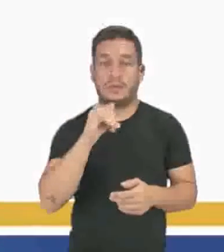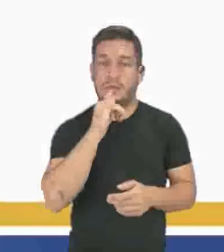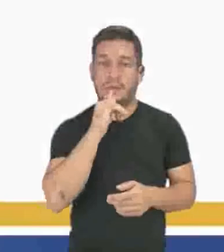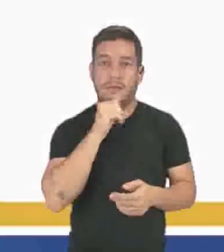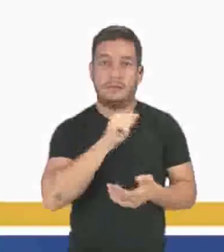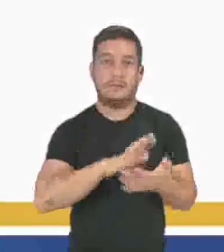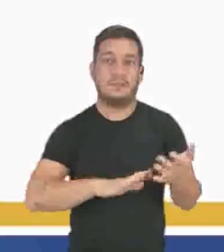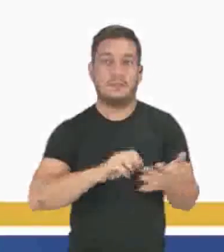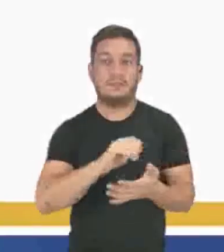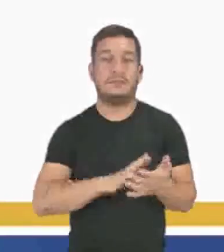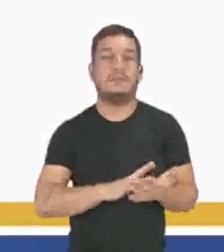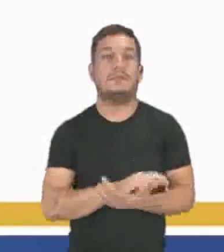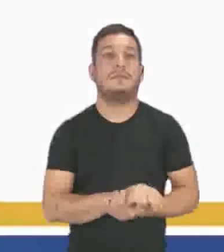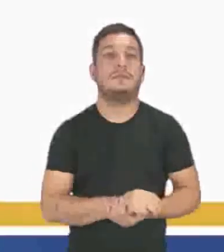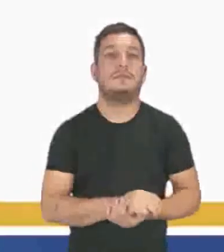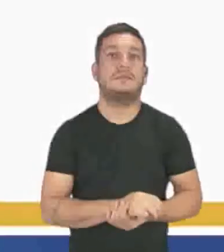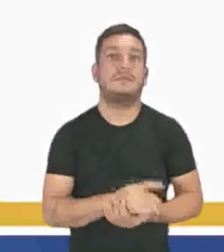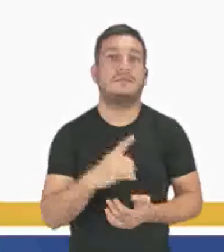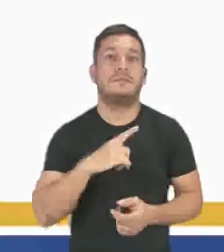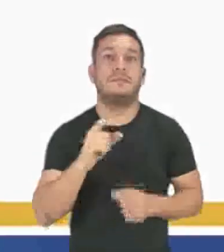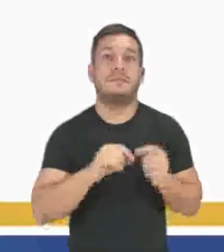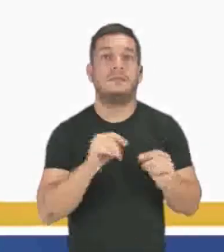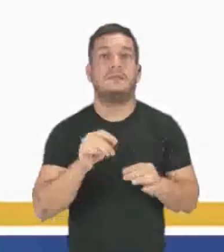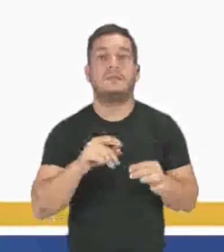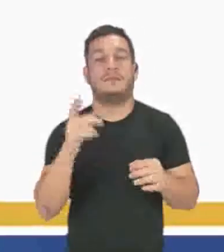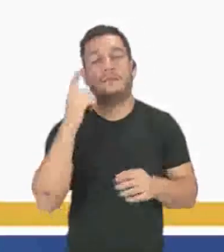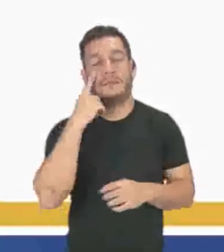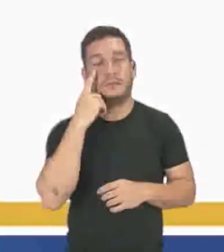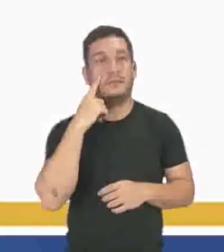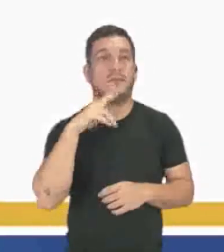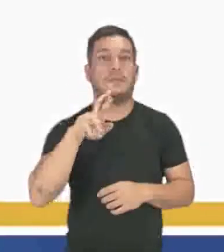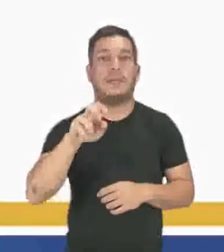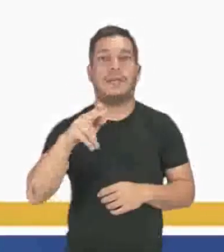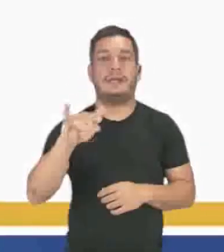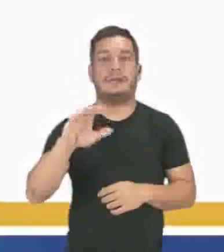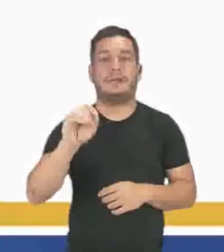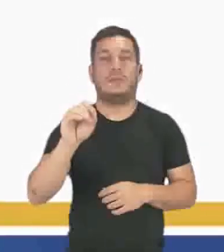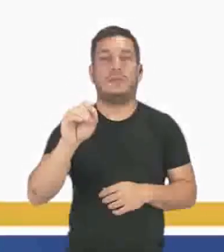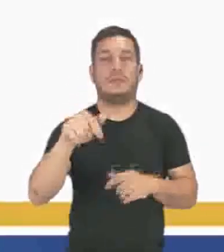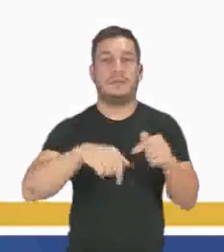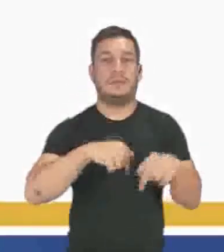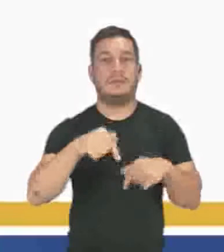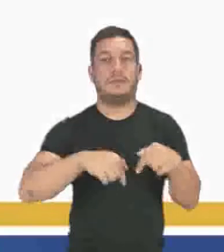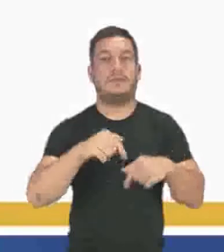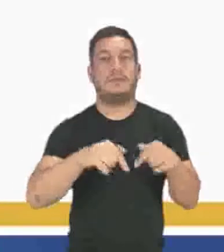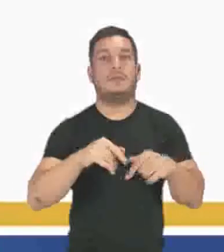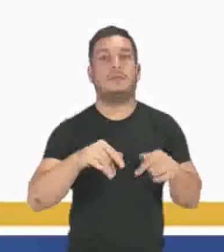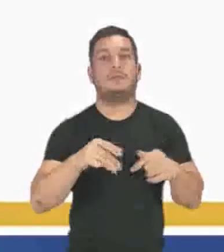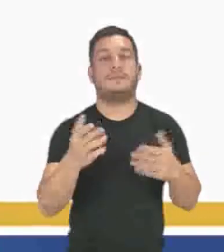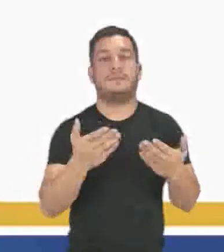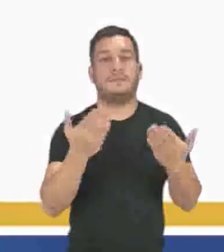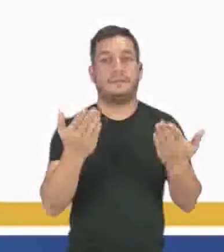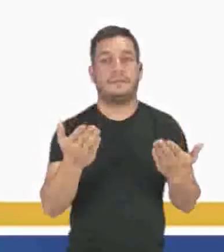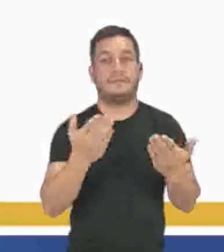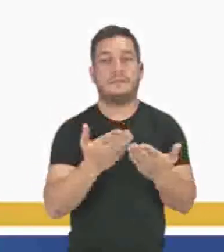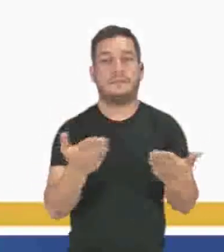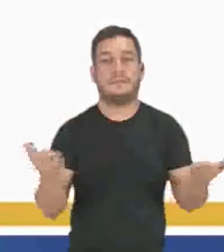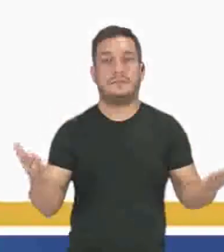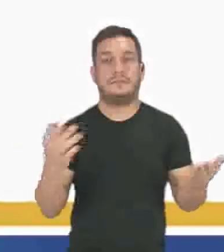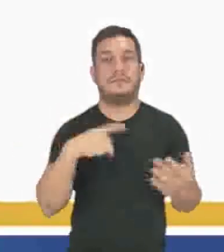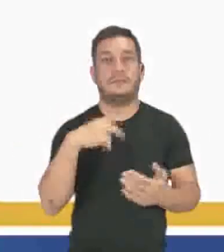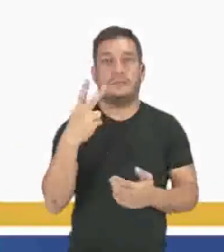exercitando, nós temos, considere a reação a seguir. Então, nós temos aqui uma reação química, temos duas